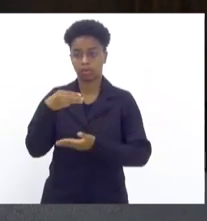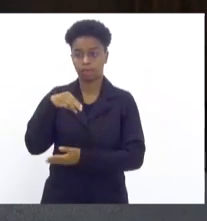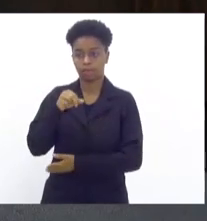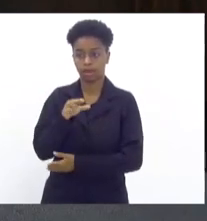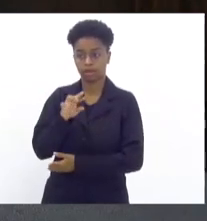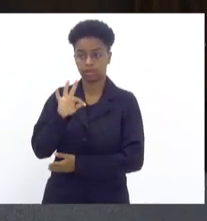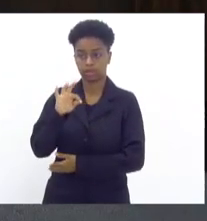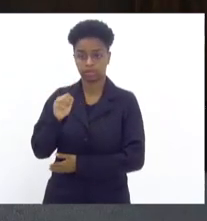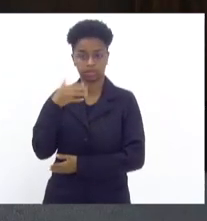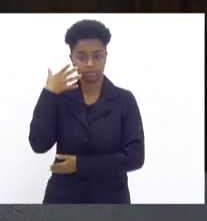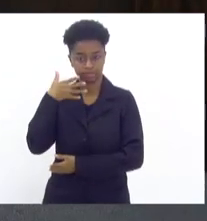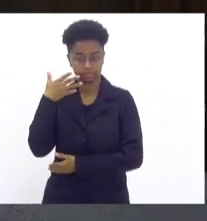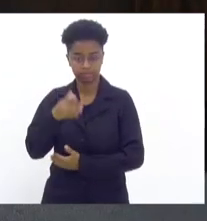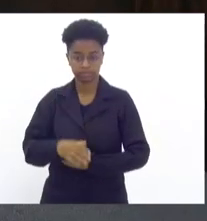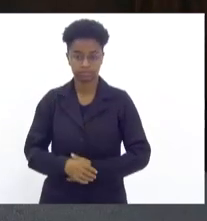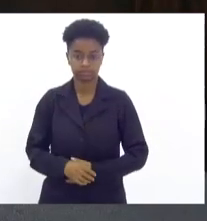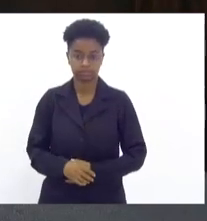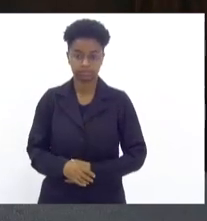exposição.